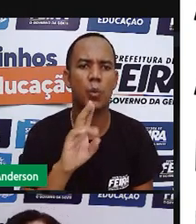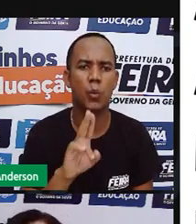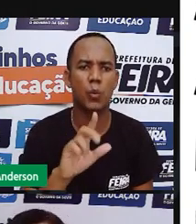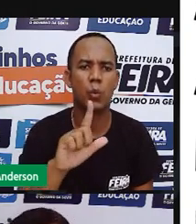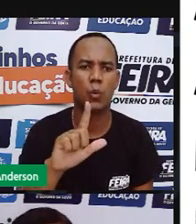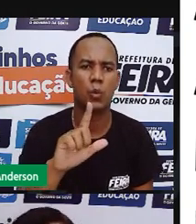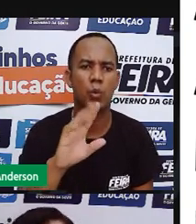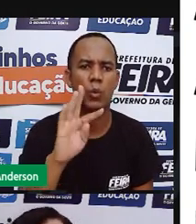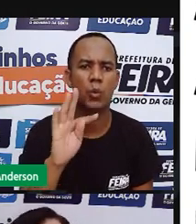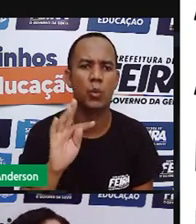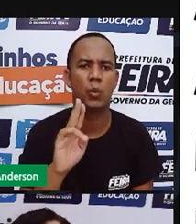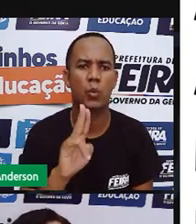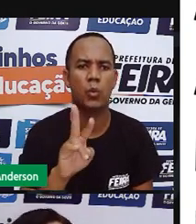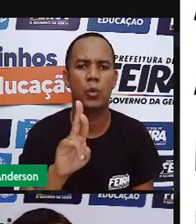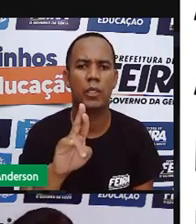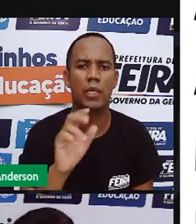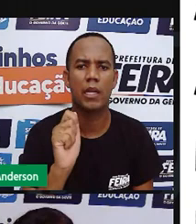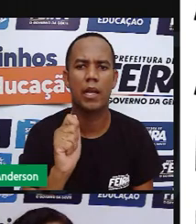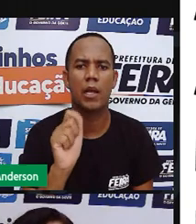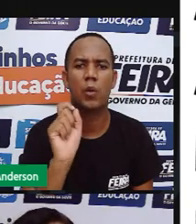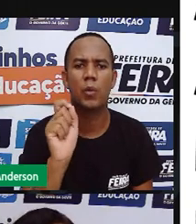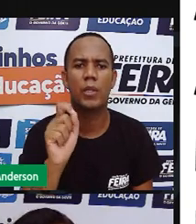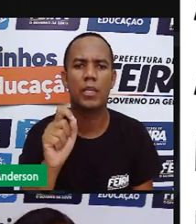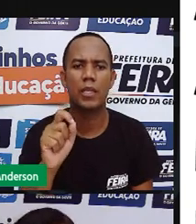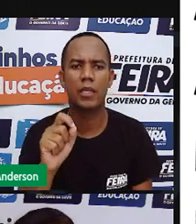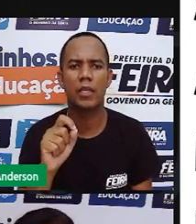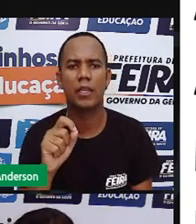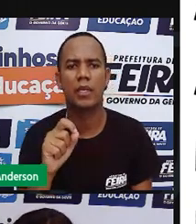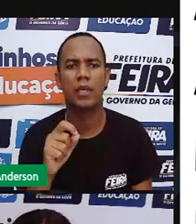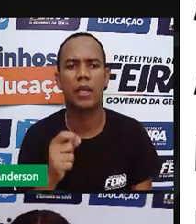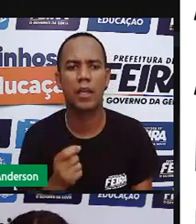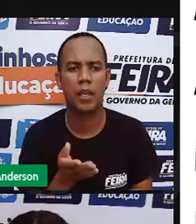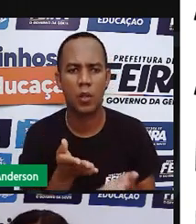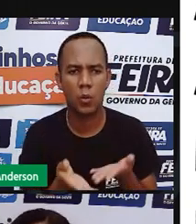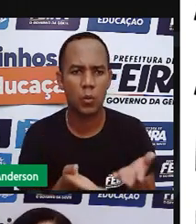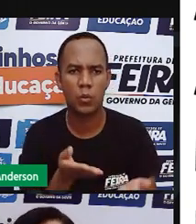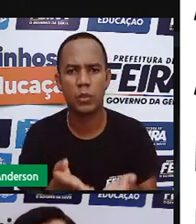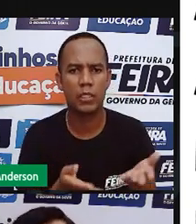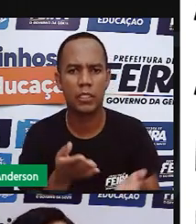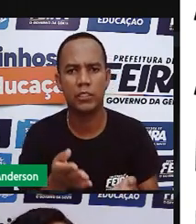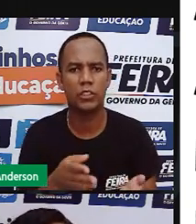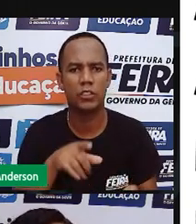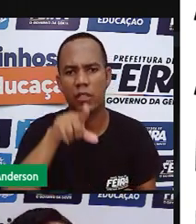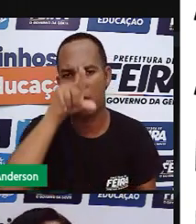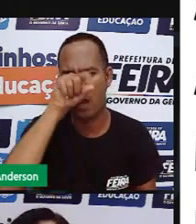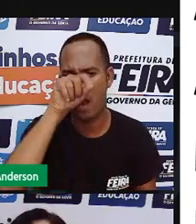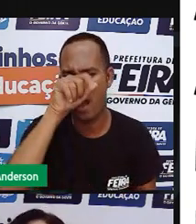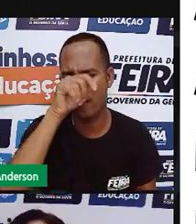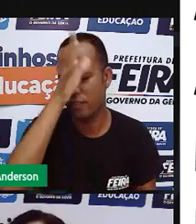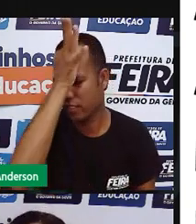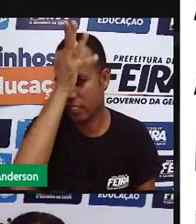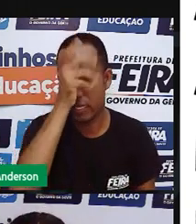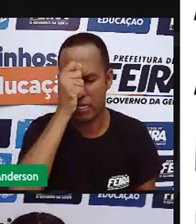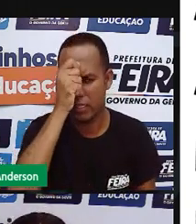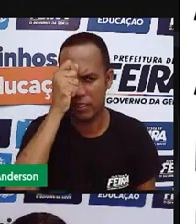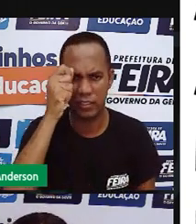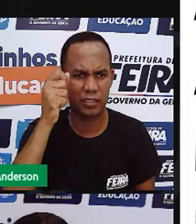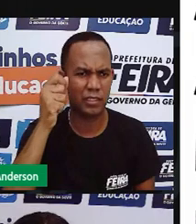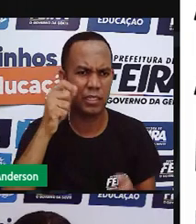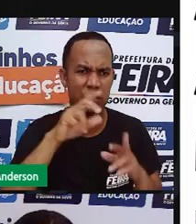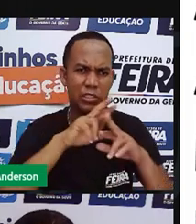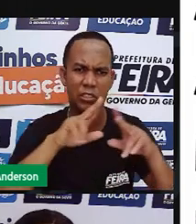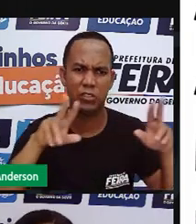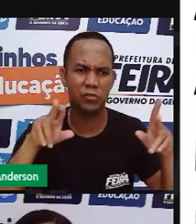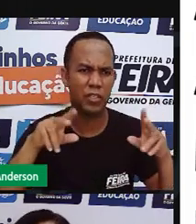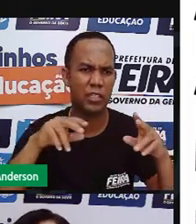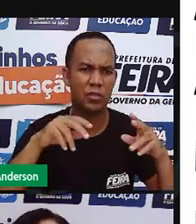Galinhas, codornas, patos, ganso, peru. Todos esses